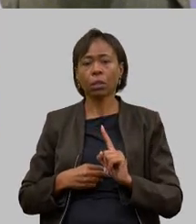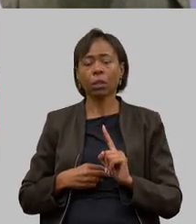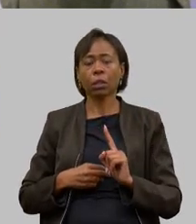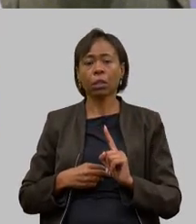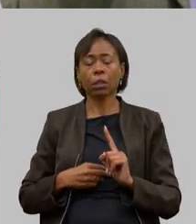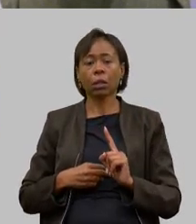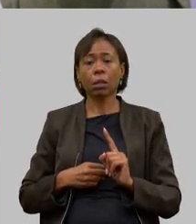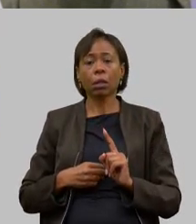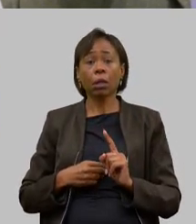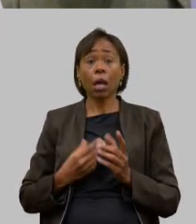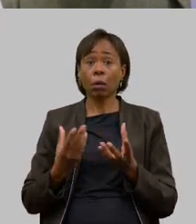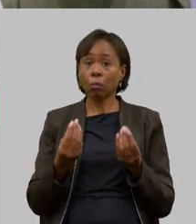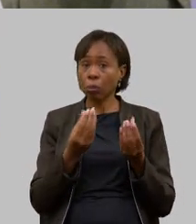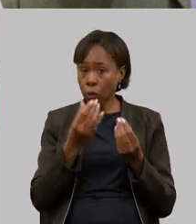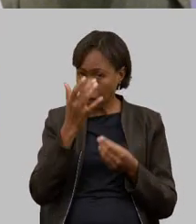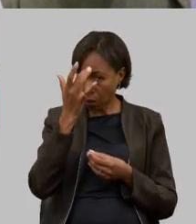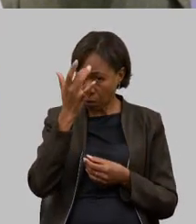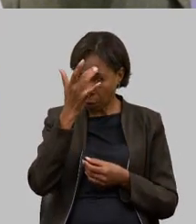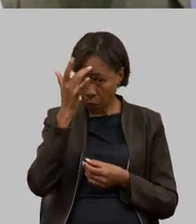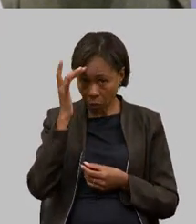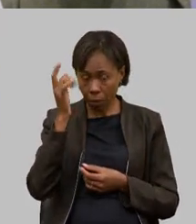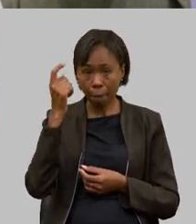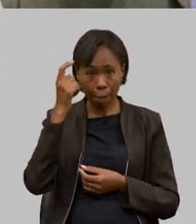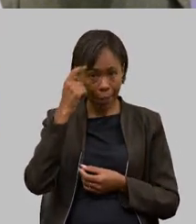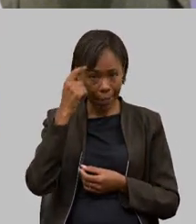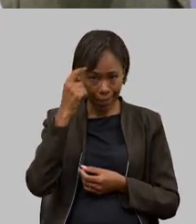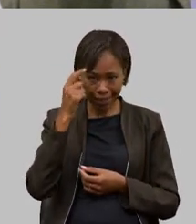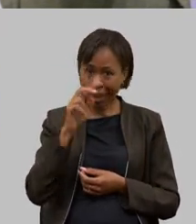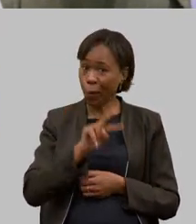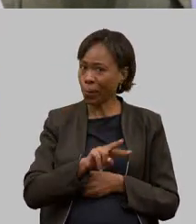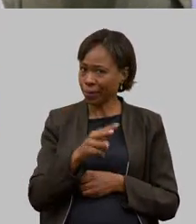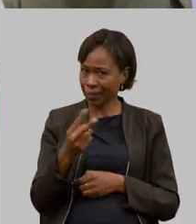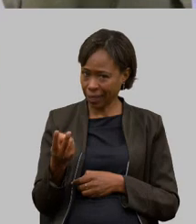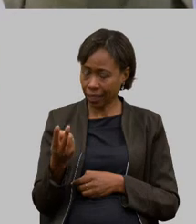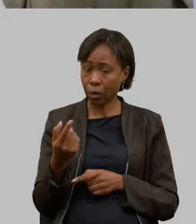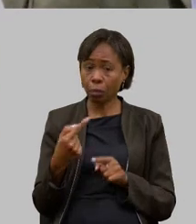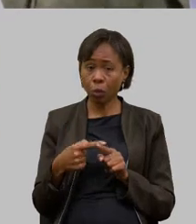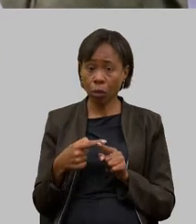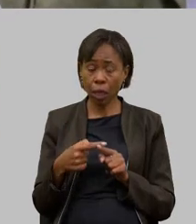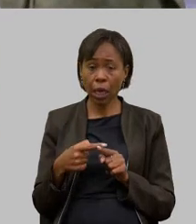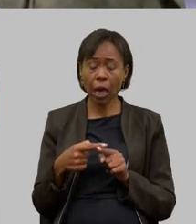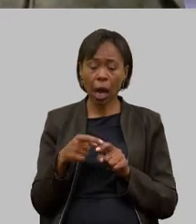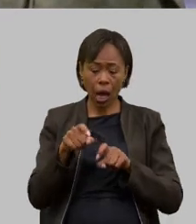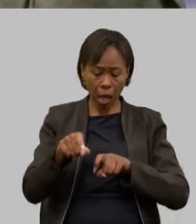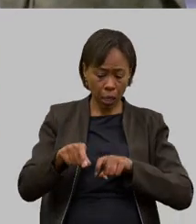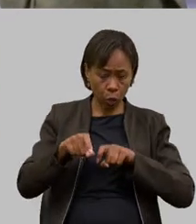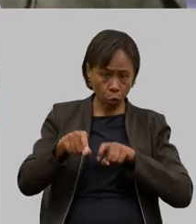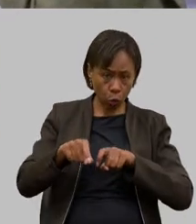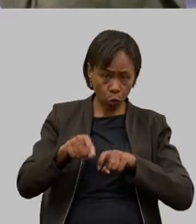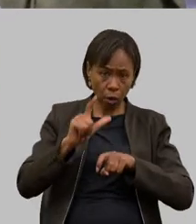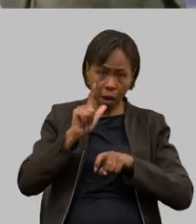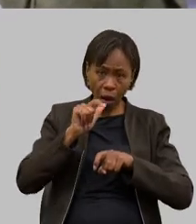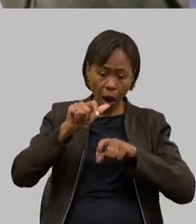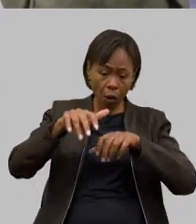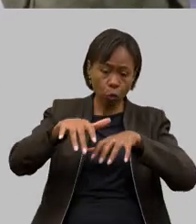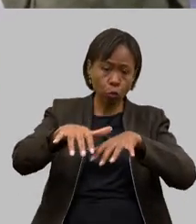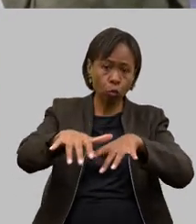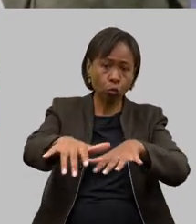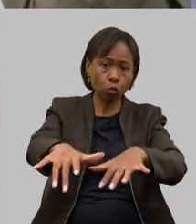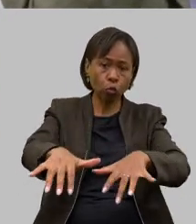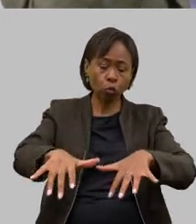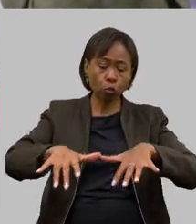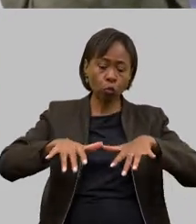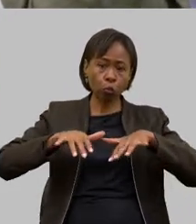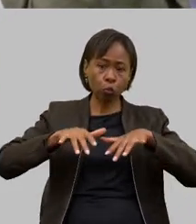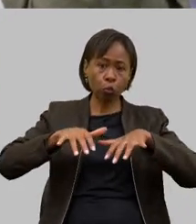contrário do que muitas pessoas pensam hoje a agricultura irrigada onde você irriga você tem